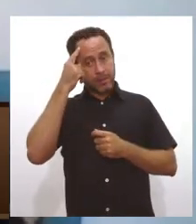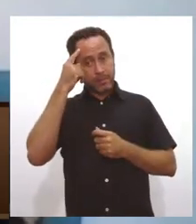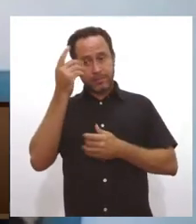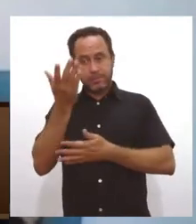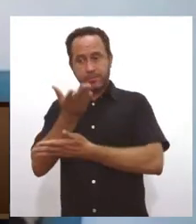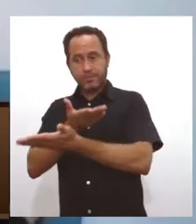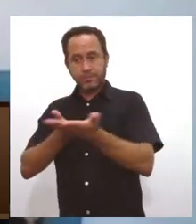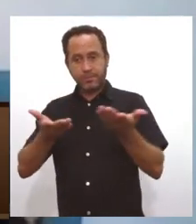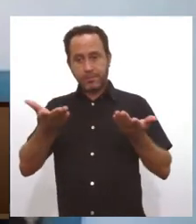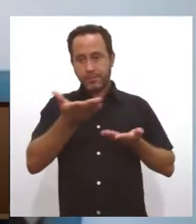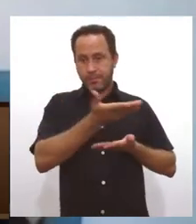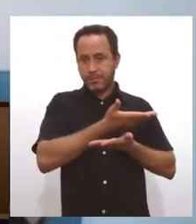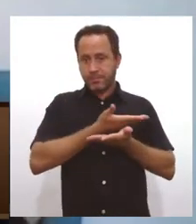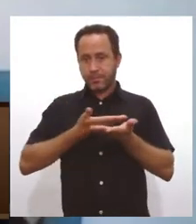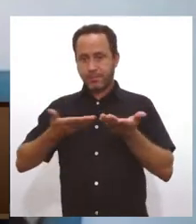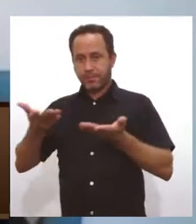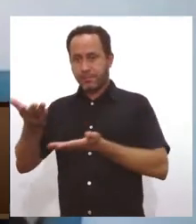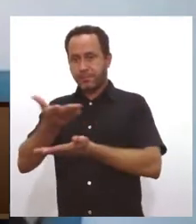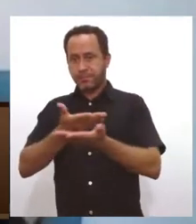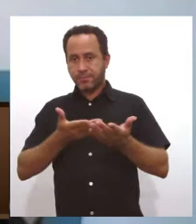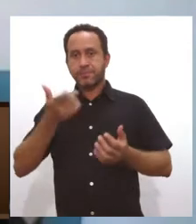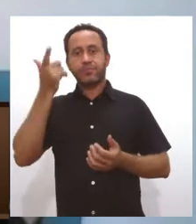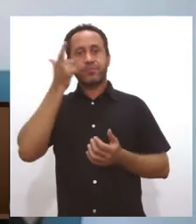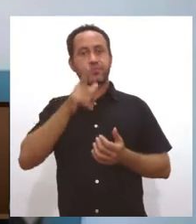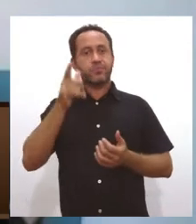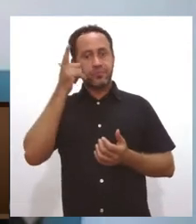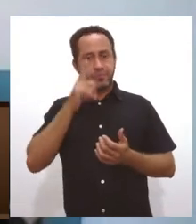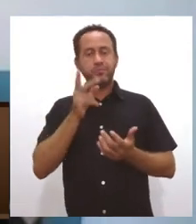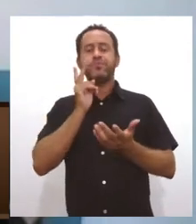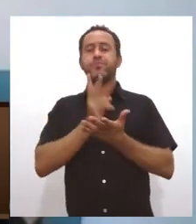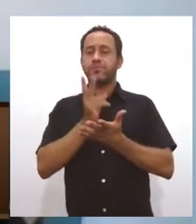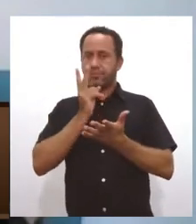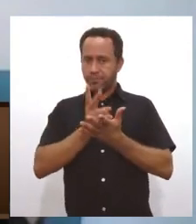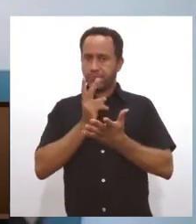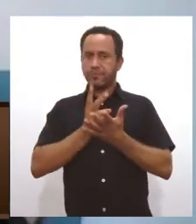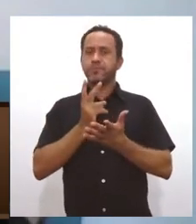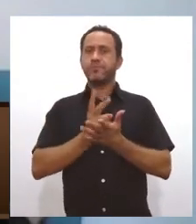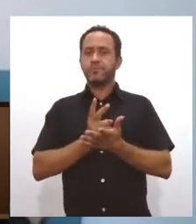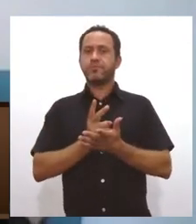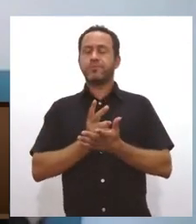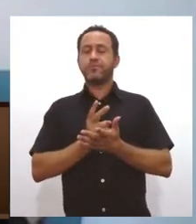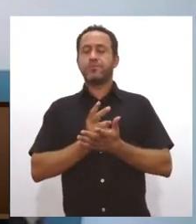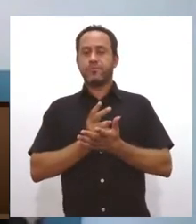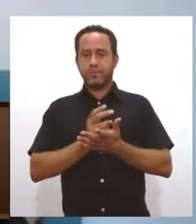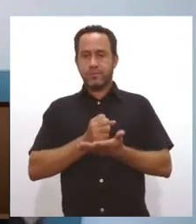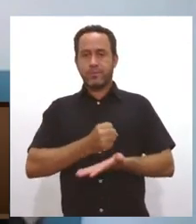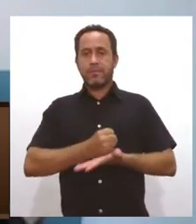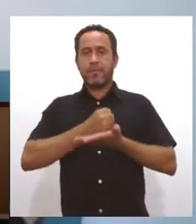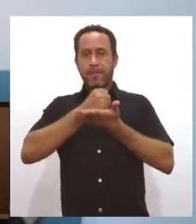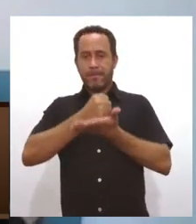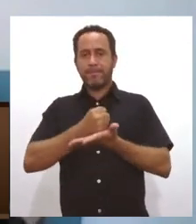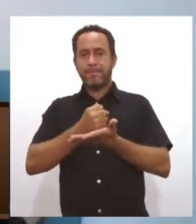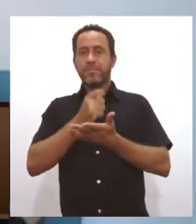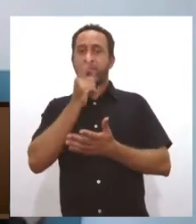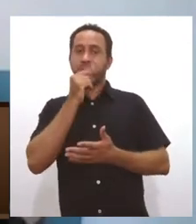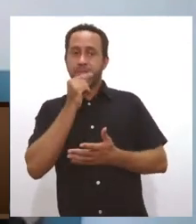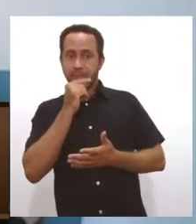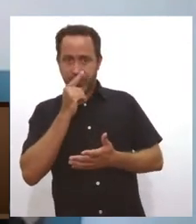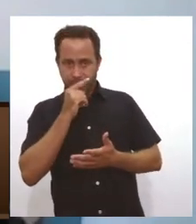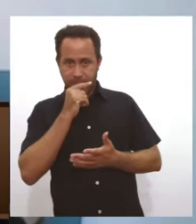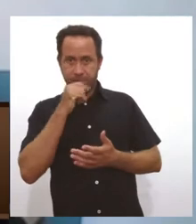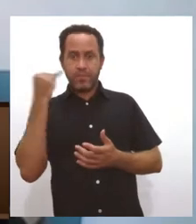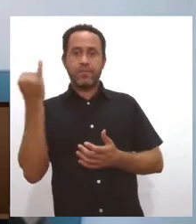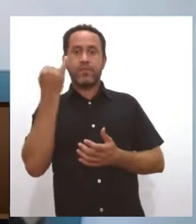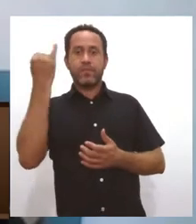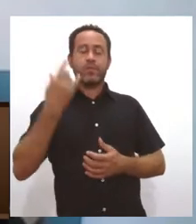seja viável para que a gente consiga manter aí essa estabilidade de alimento, de água, que é essencial para